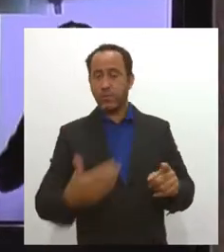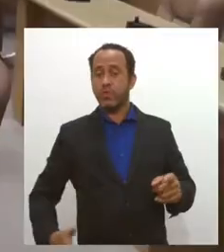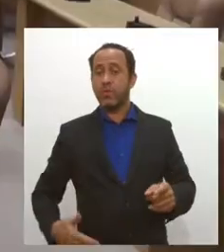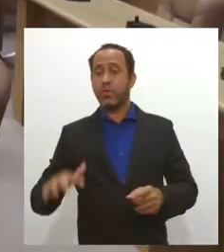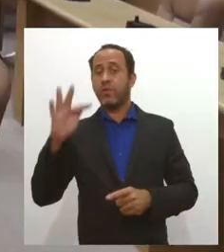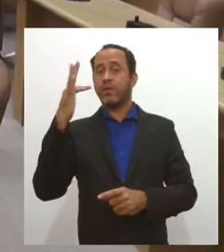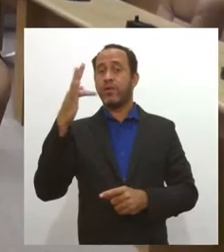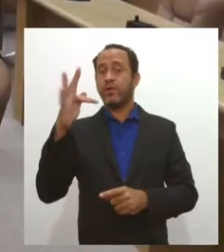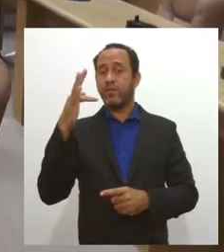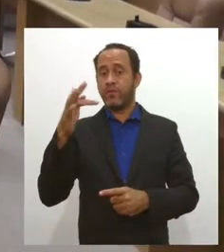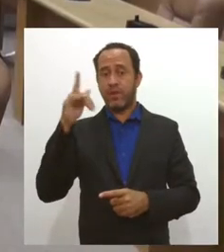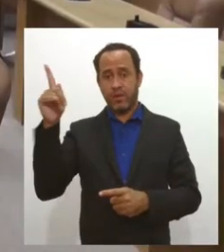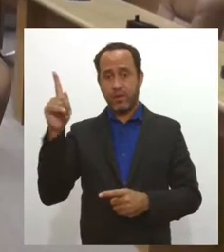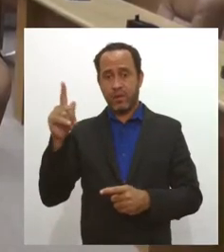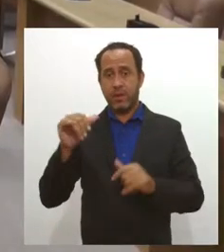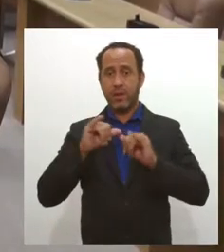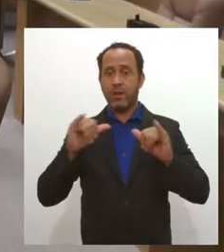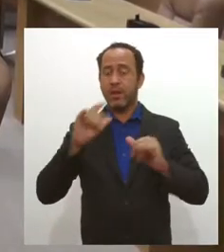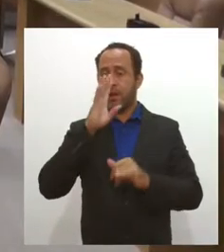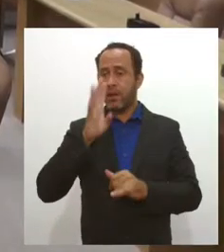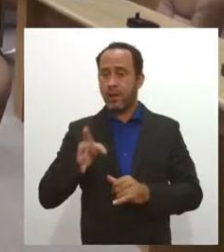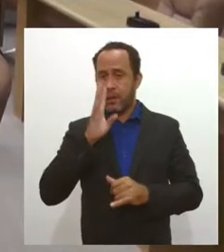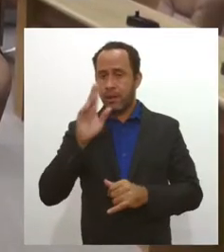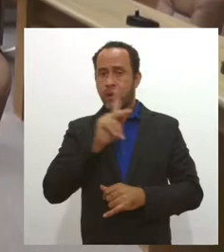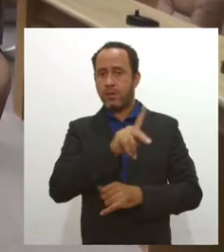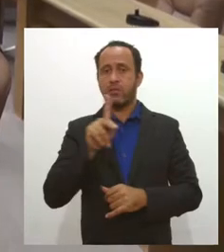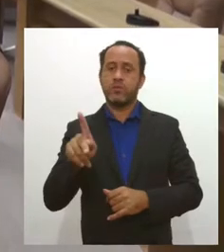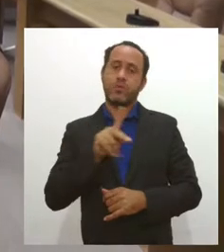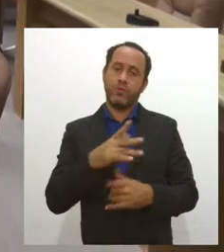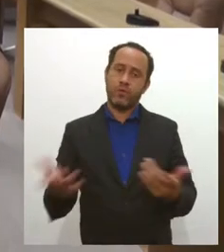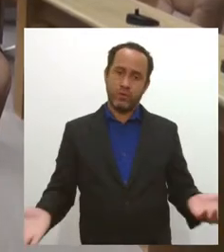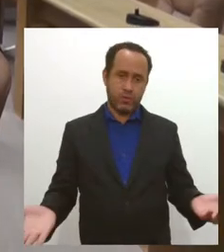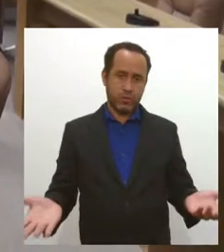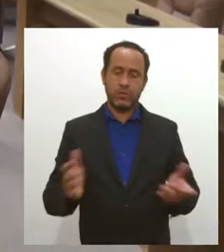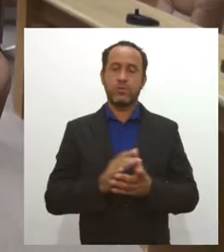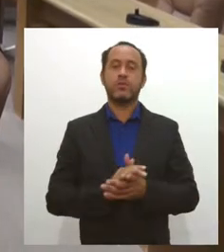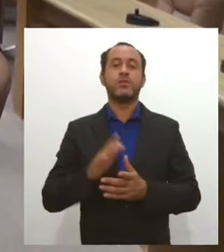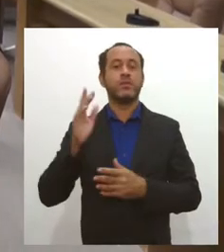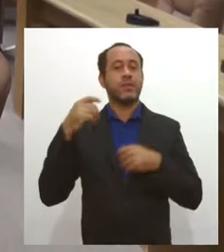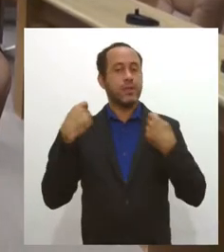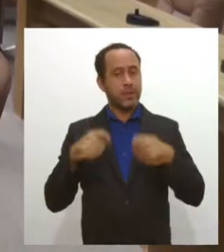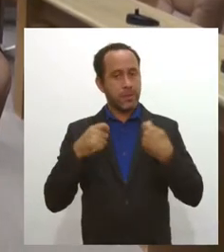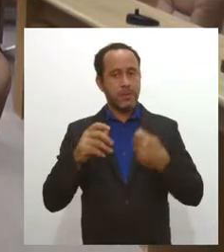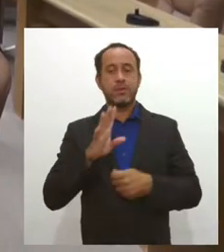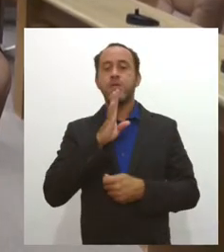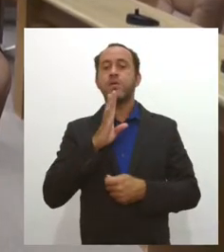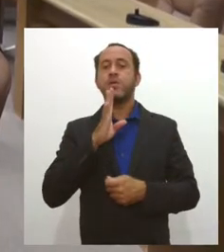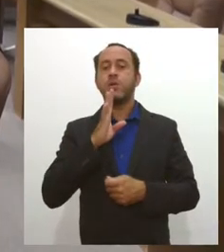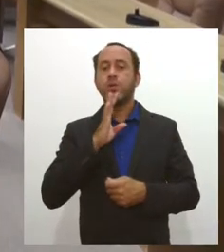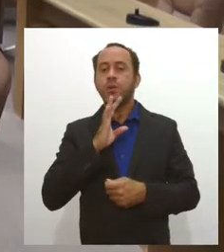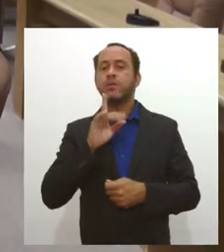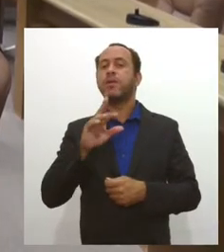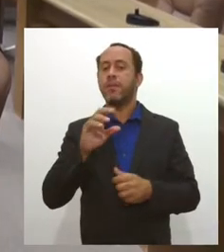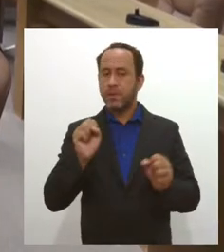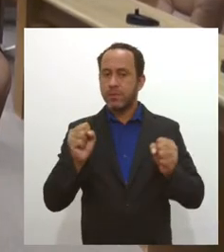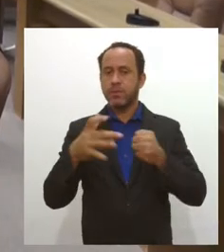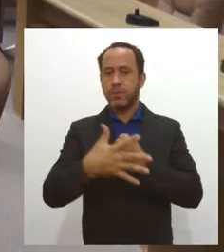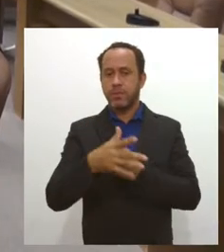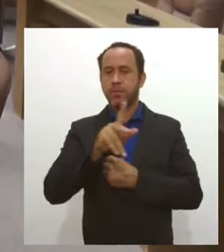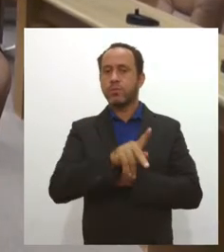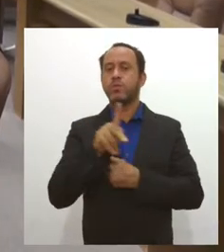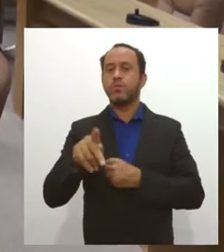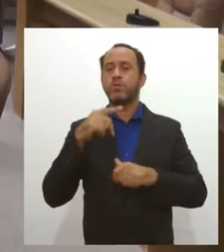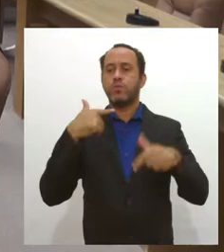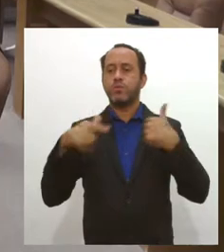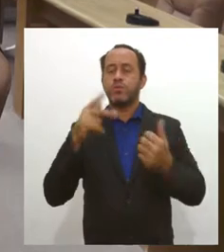Ricardo Barros, por declarações ofensivas aos professores. De acordo com o Irã, é necessário reconhecer que, mesmo com a pandemia, os professores